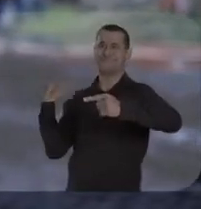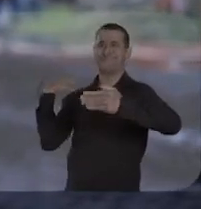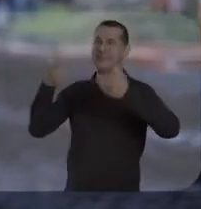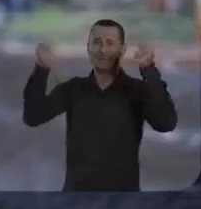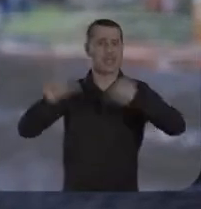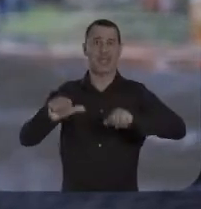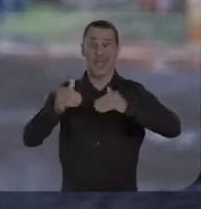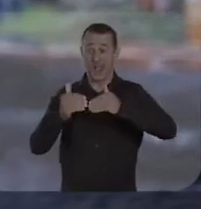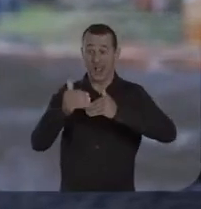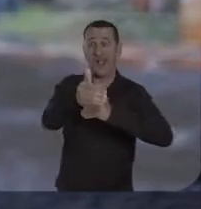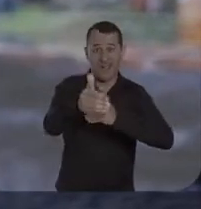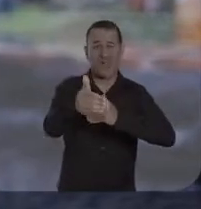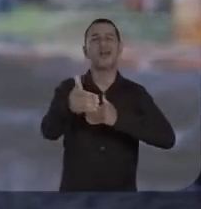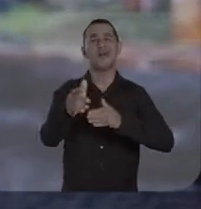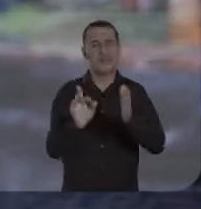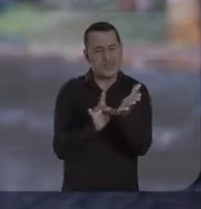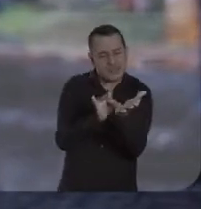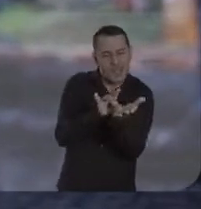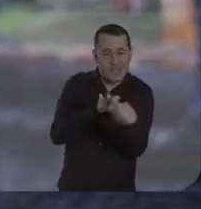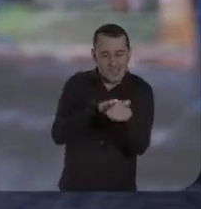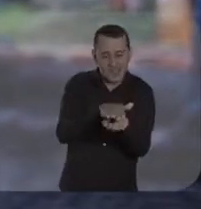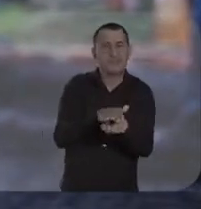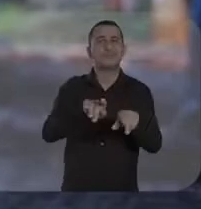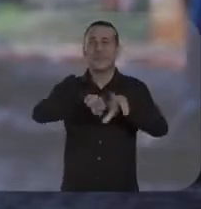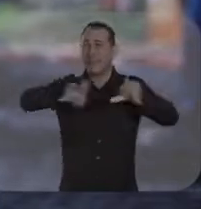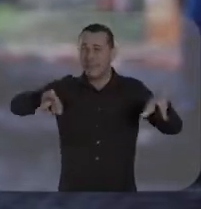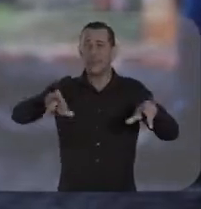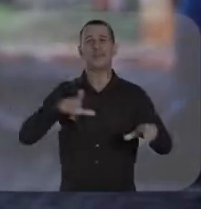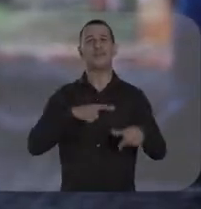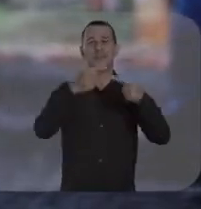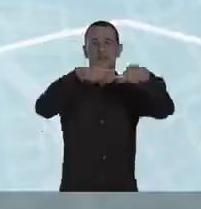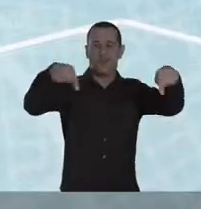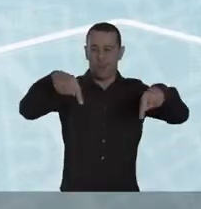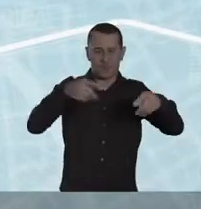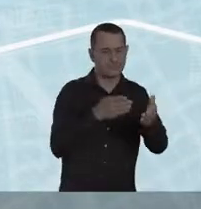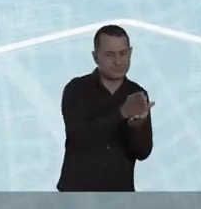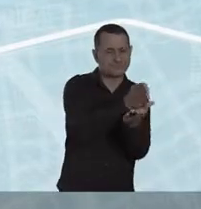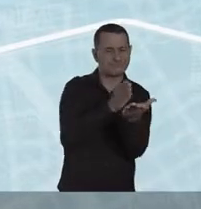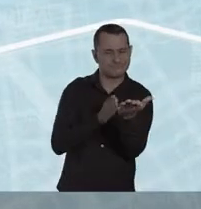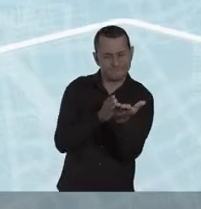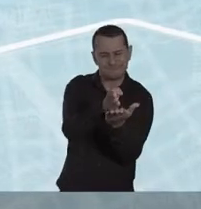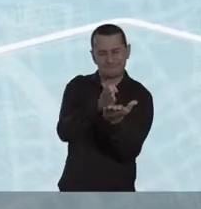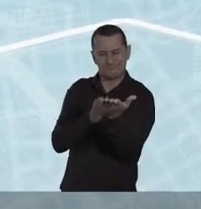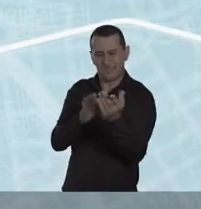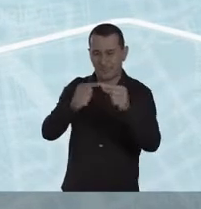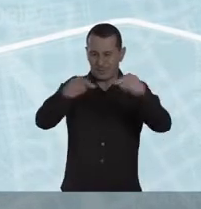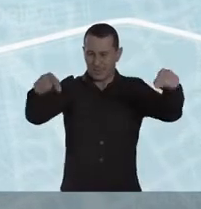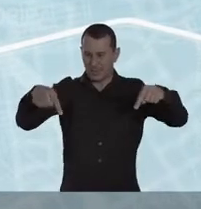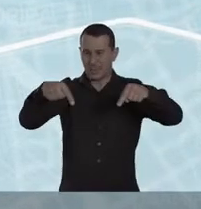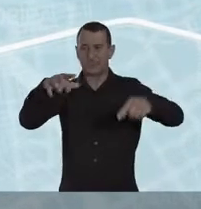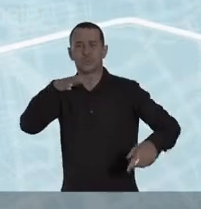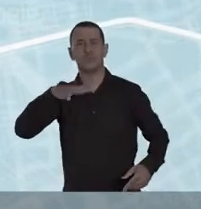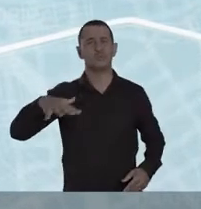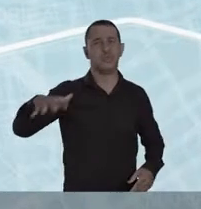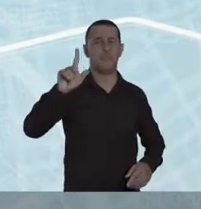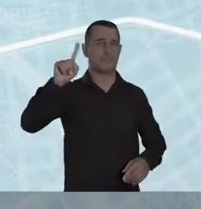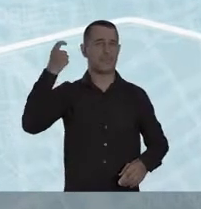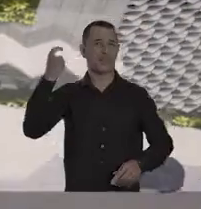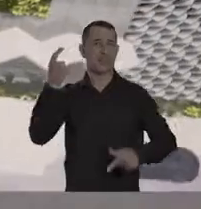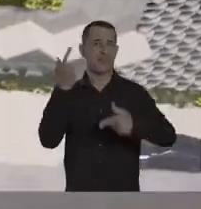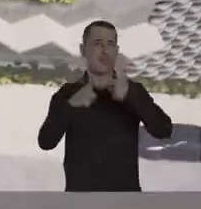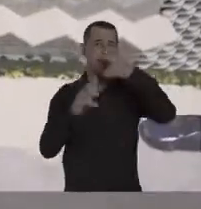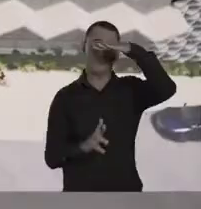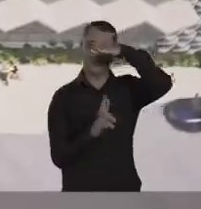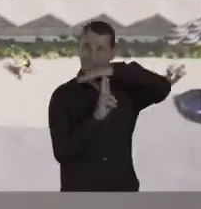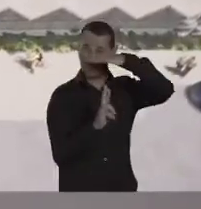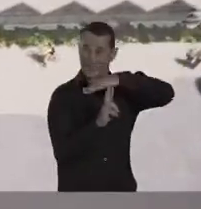de ruas e avenidas. O que nunca foi feito antes. Recapeamento de mais de 80 quadros no centro.